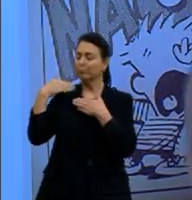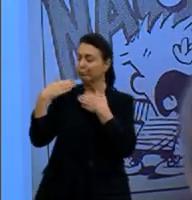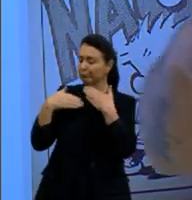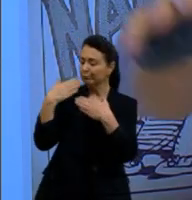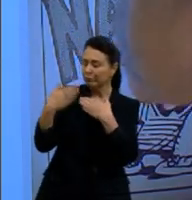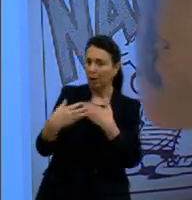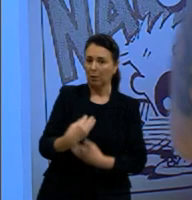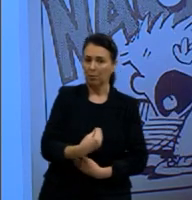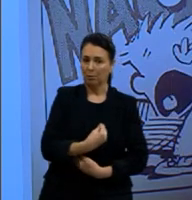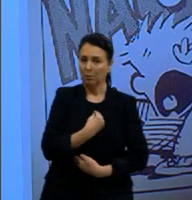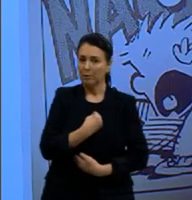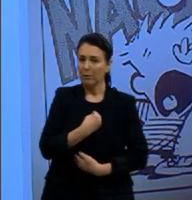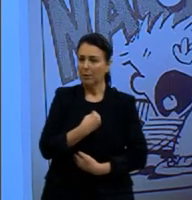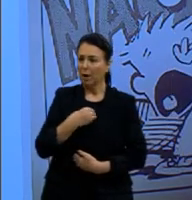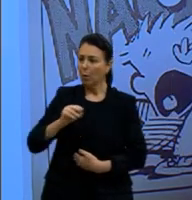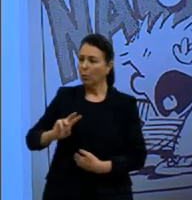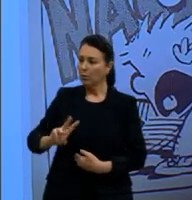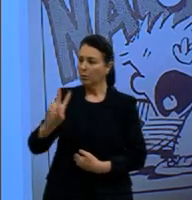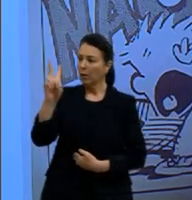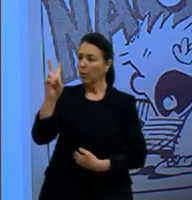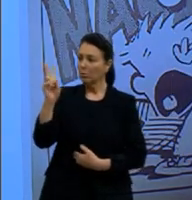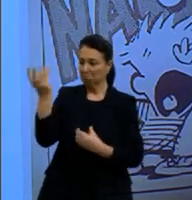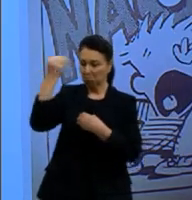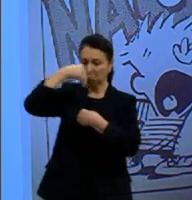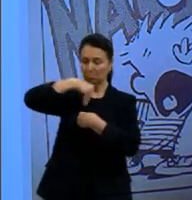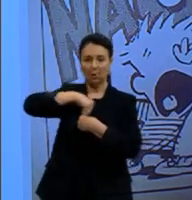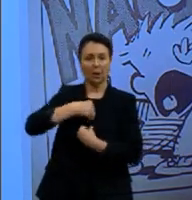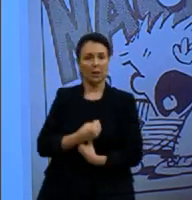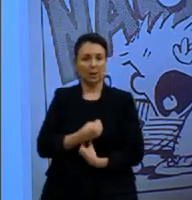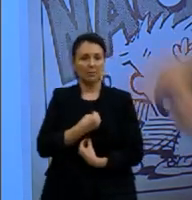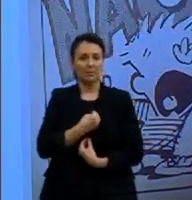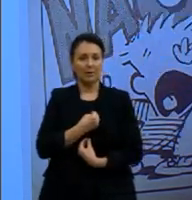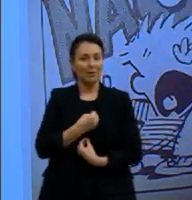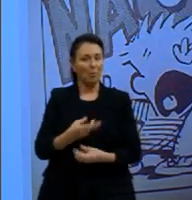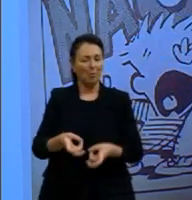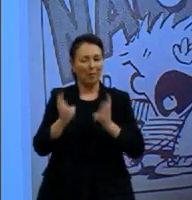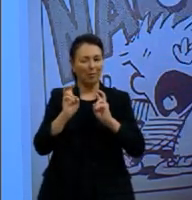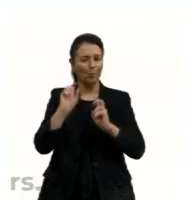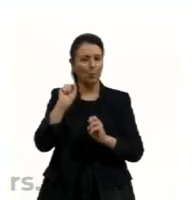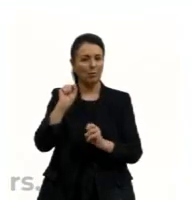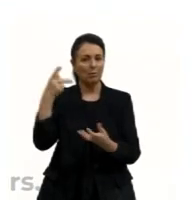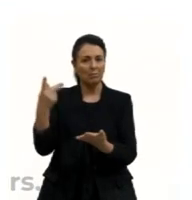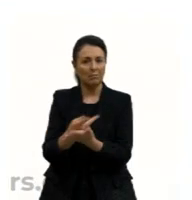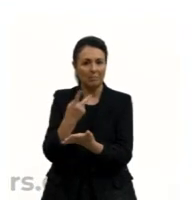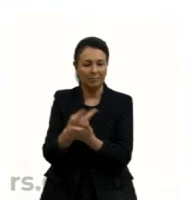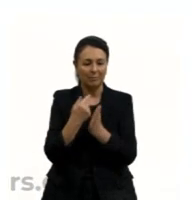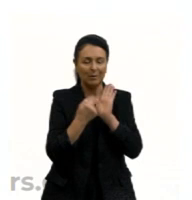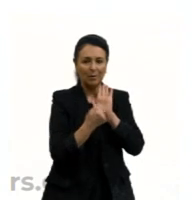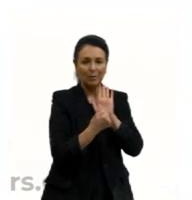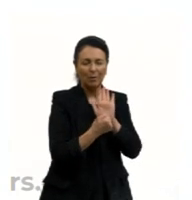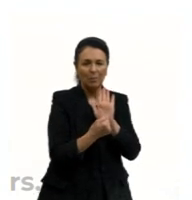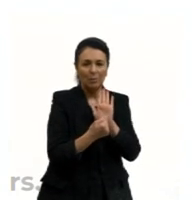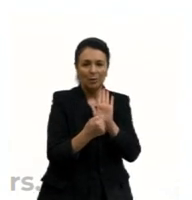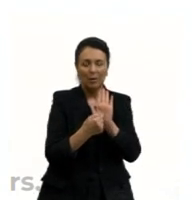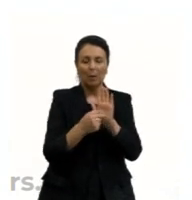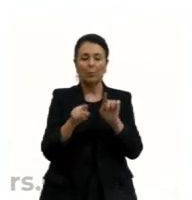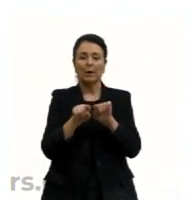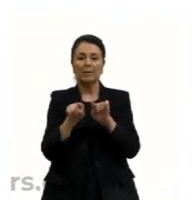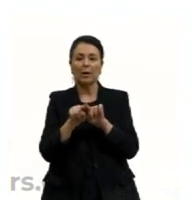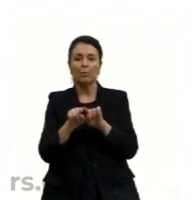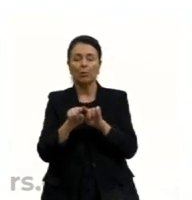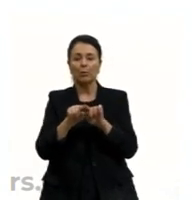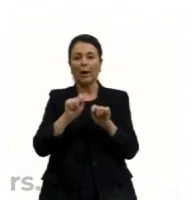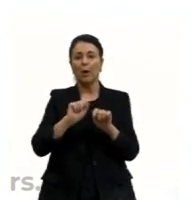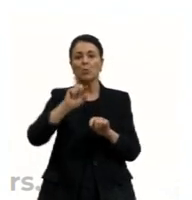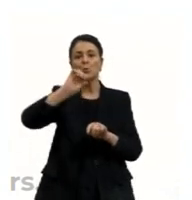tomando esses valores, vão tomando conta da minha vida e eu nem me dou conta do que está acontecendo. Eu trago aqui, por exemplo, os sinais de trânsito. Nós